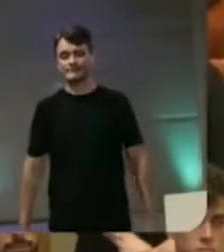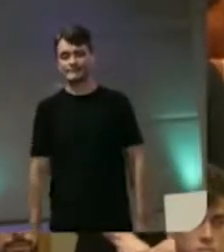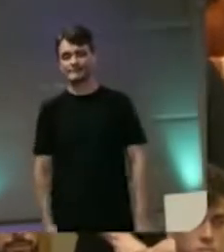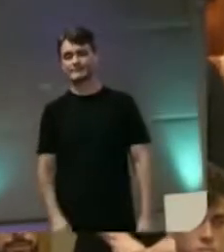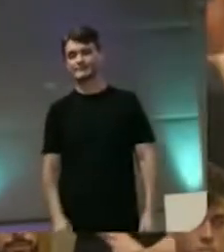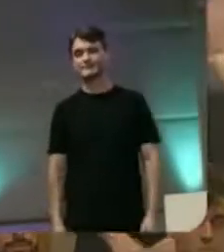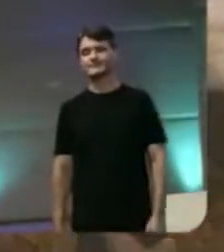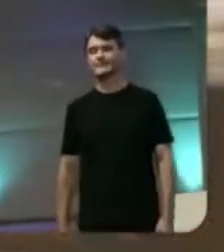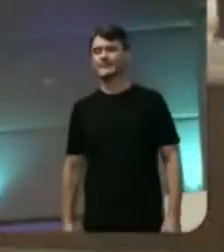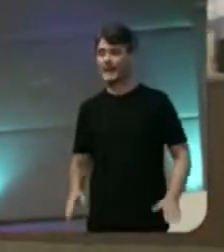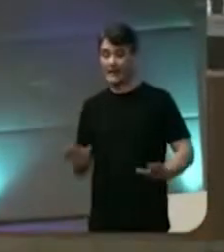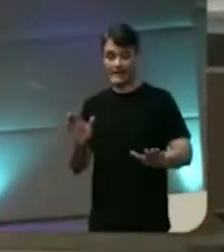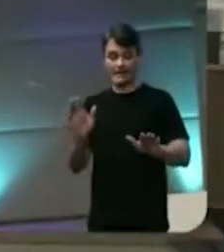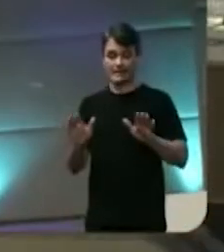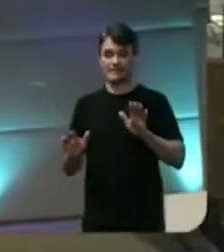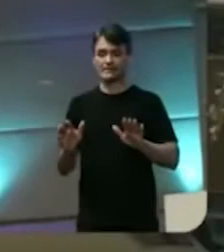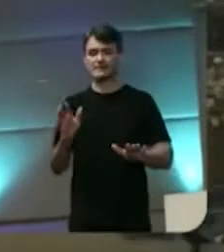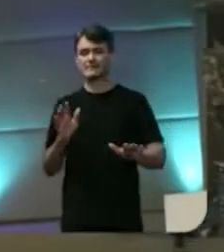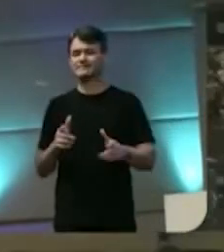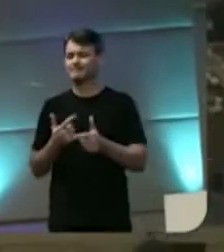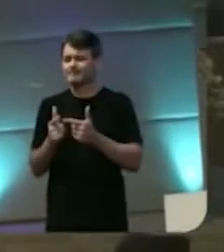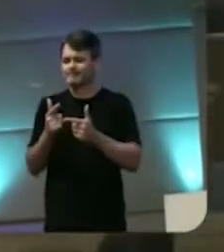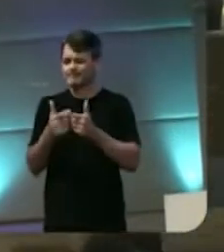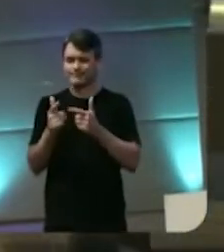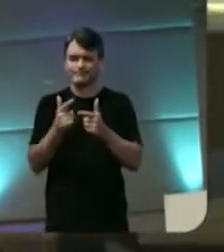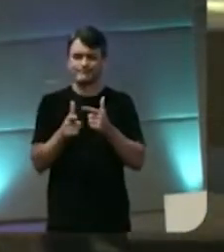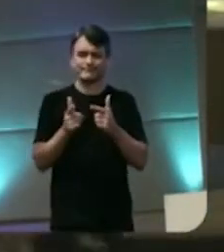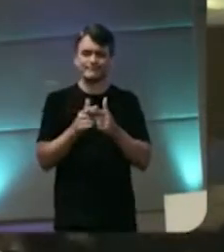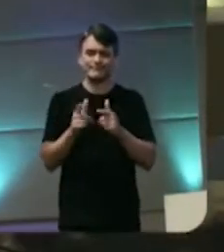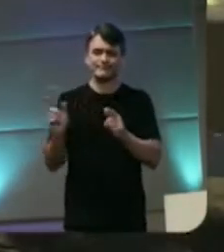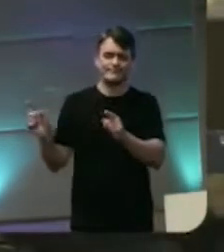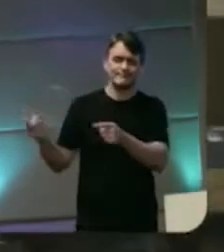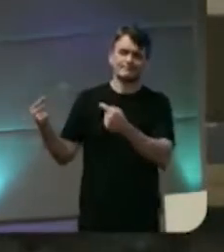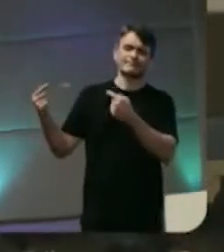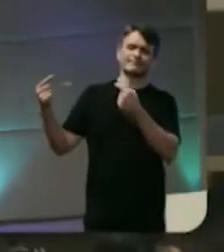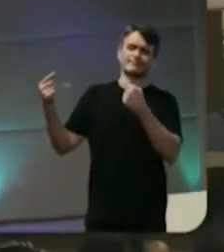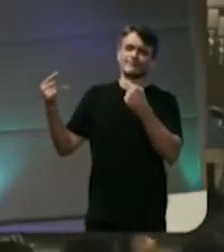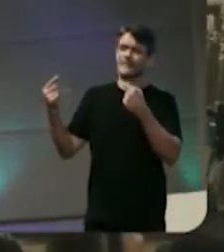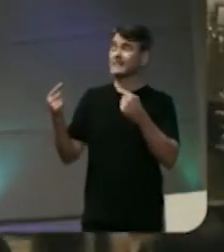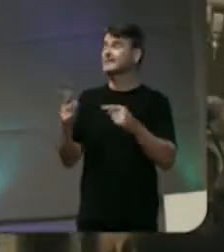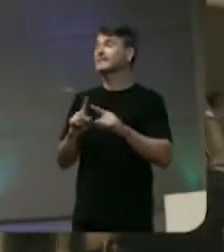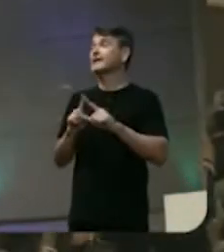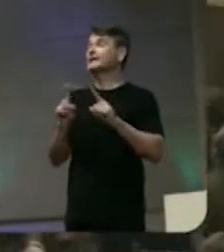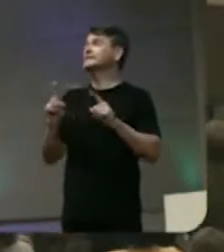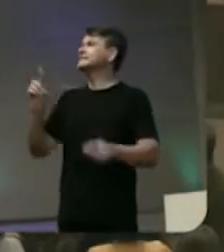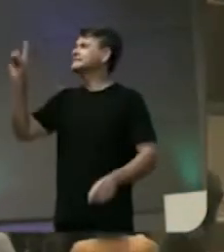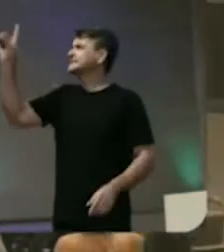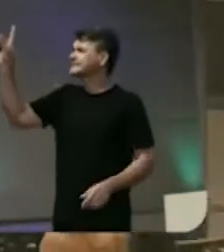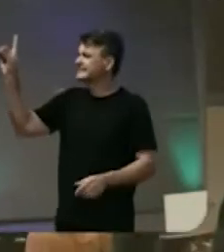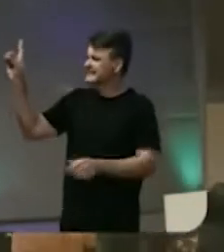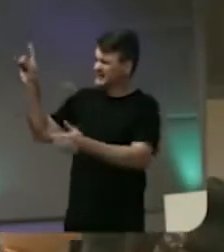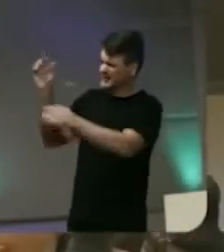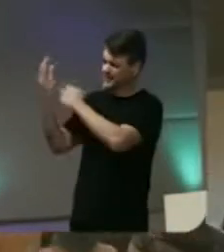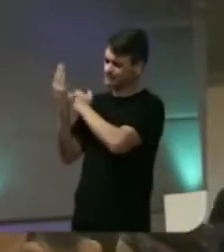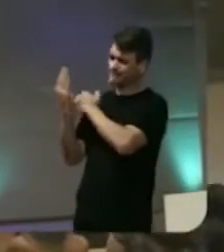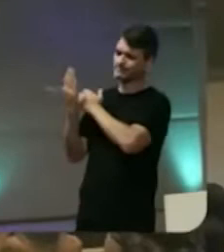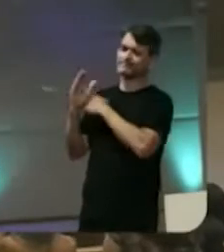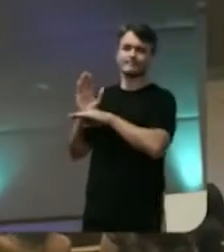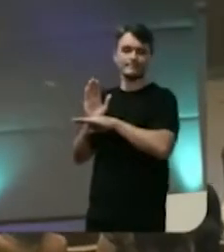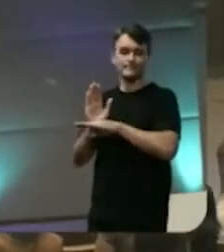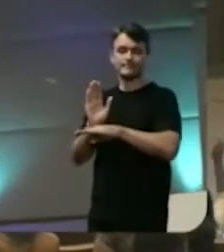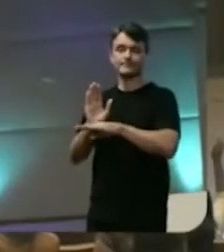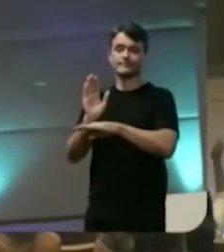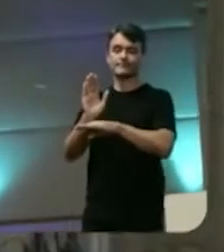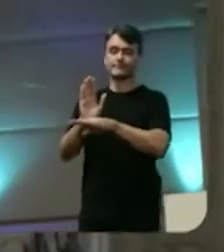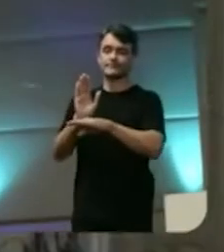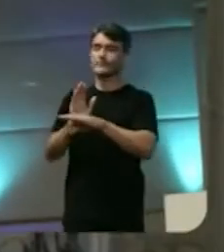cante isso, eu posso Posso enfrentar o que for, eu sei quem luta por